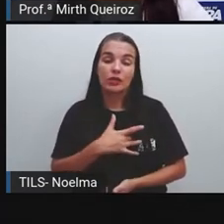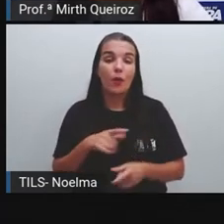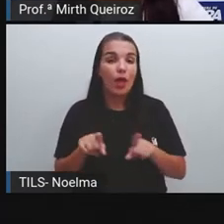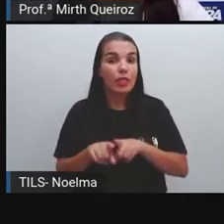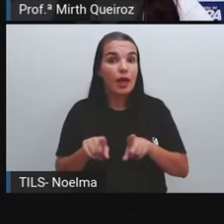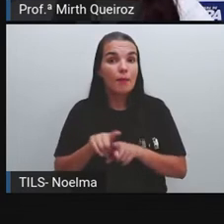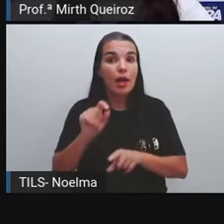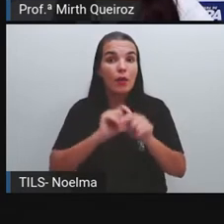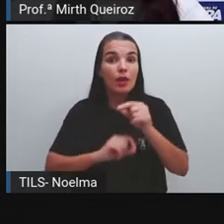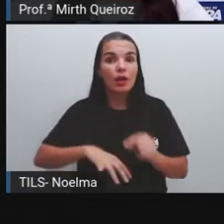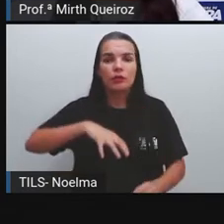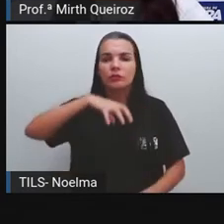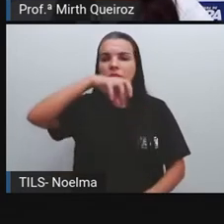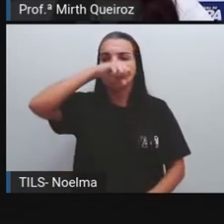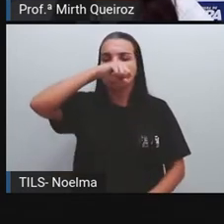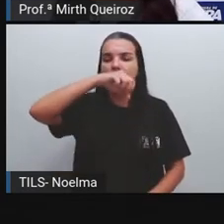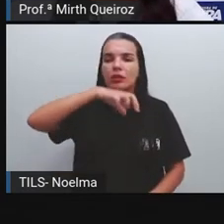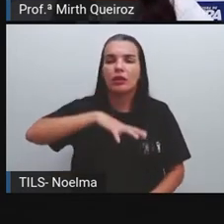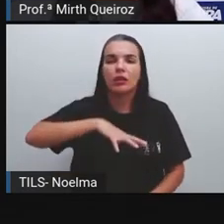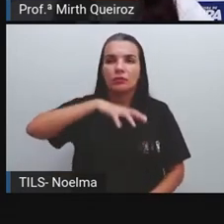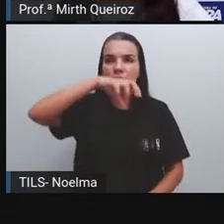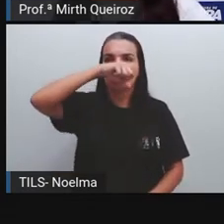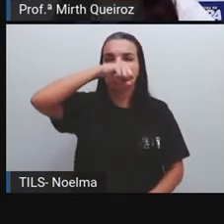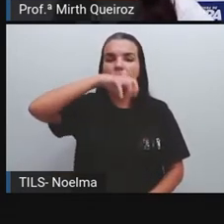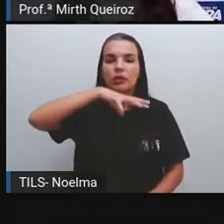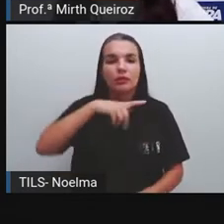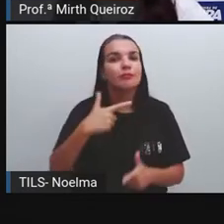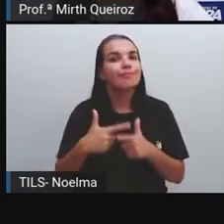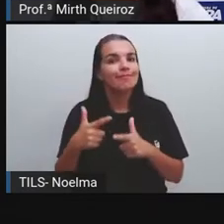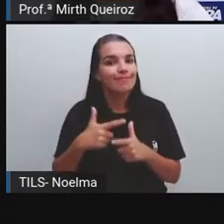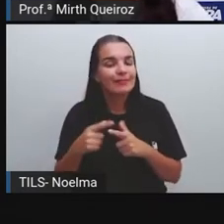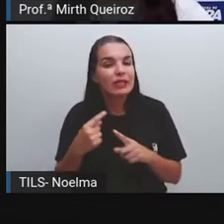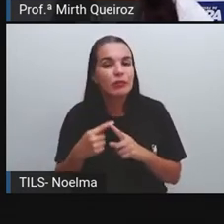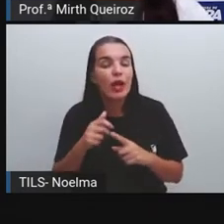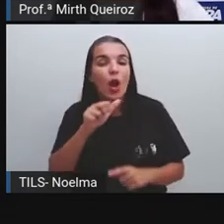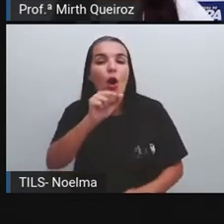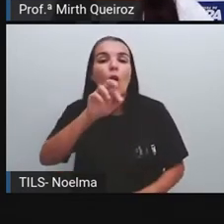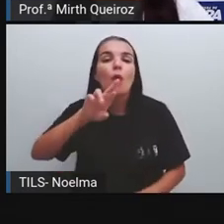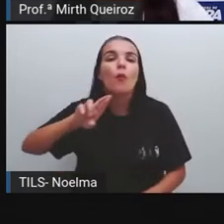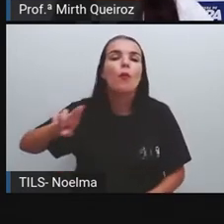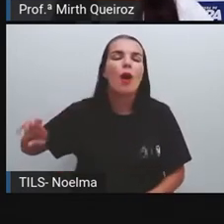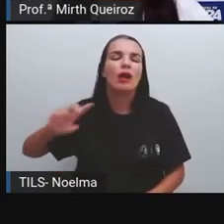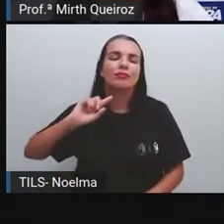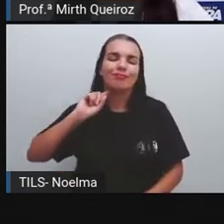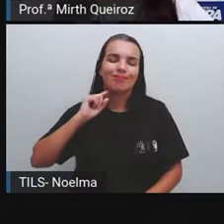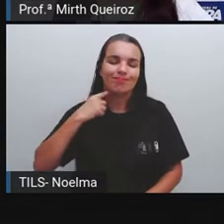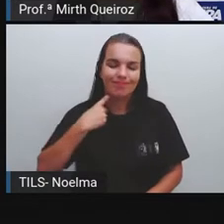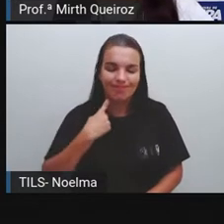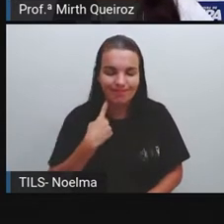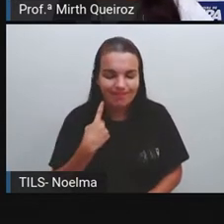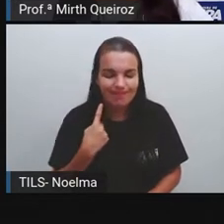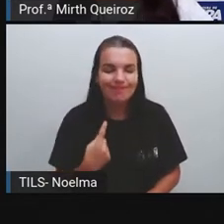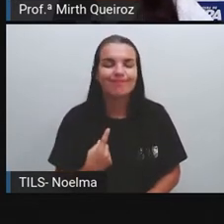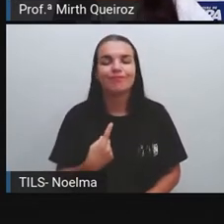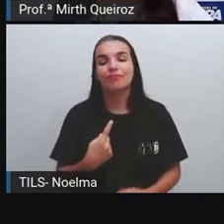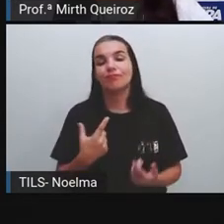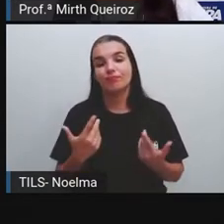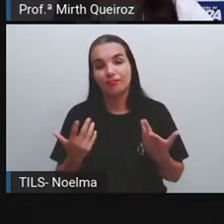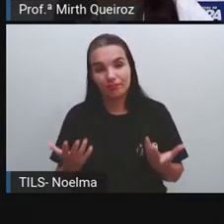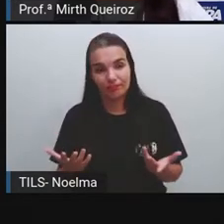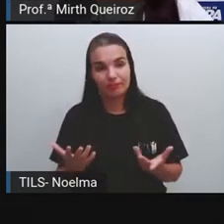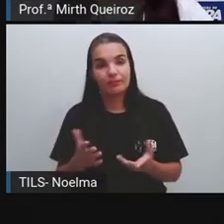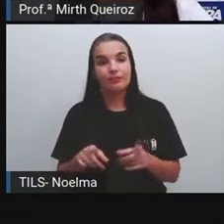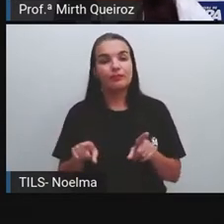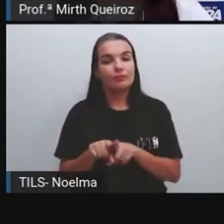devido à poluição do ar, né? A grande quantidade desses gases poluentes, né? O dióxido de enxofre também